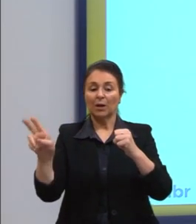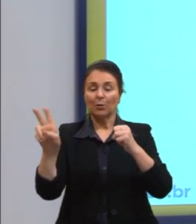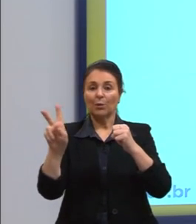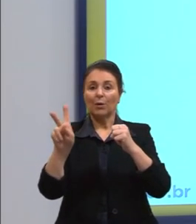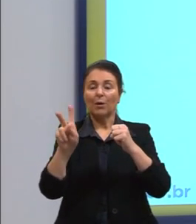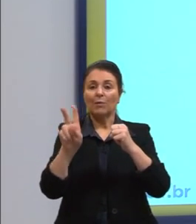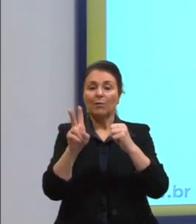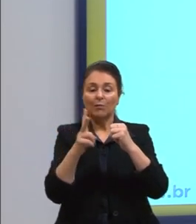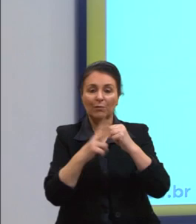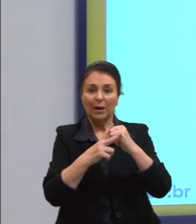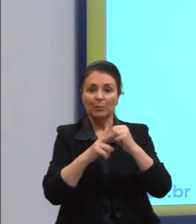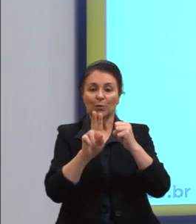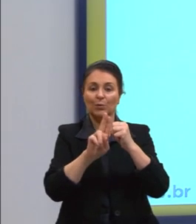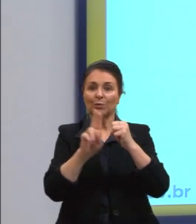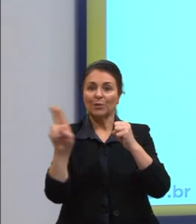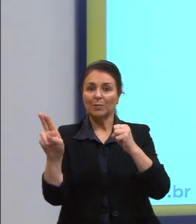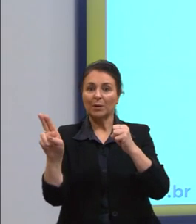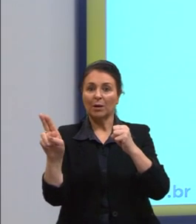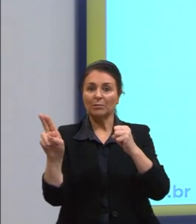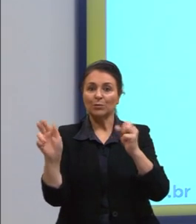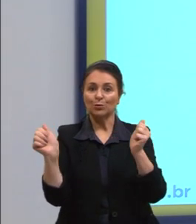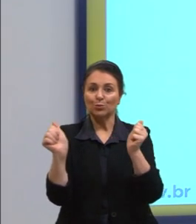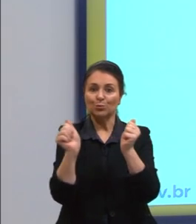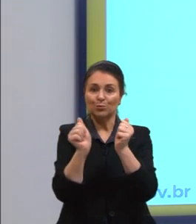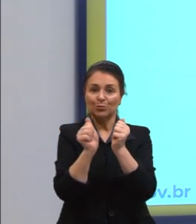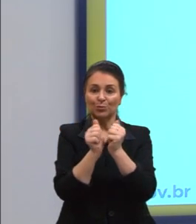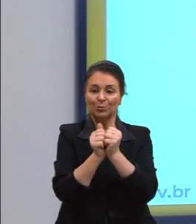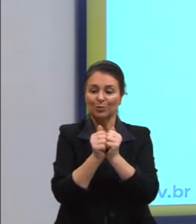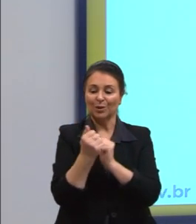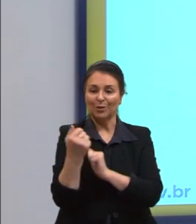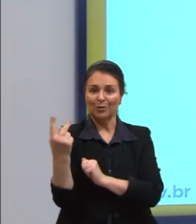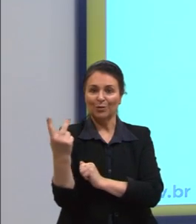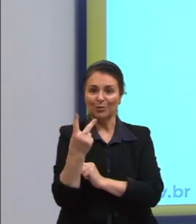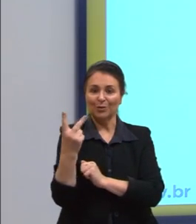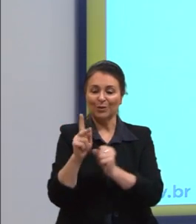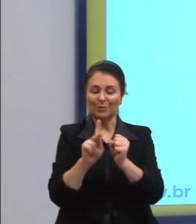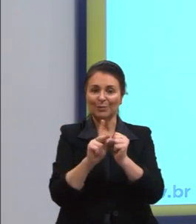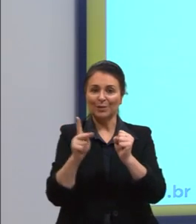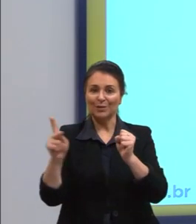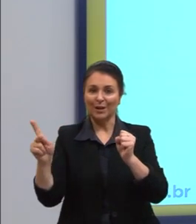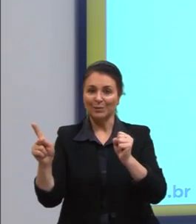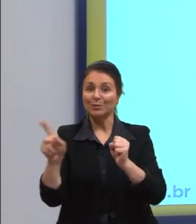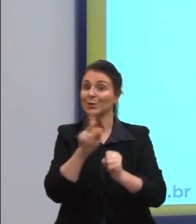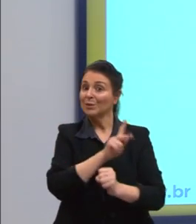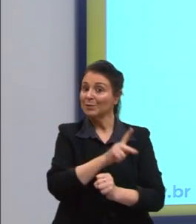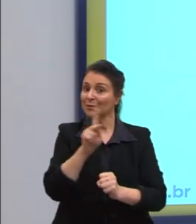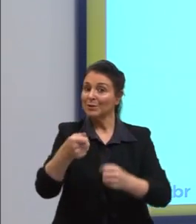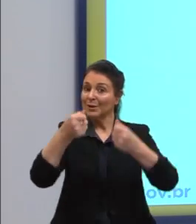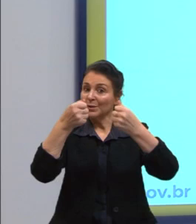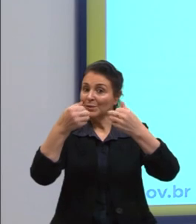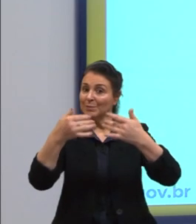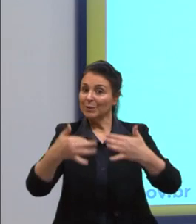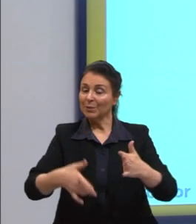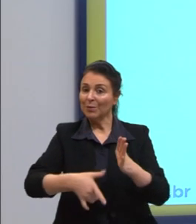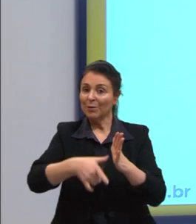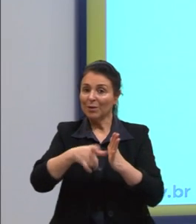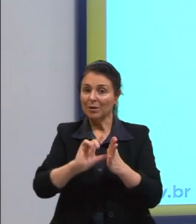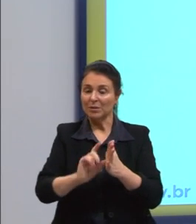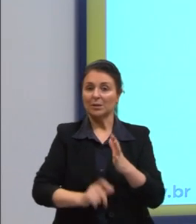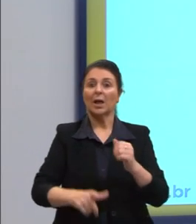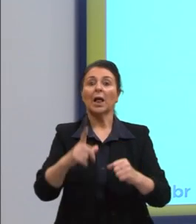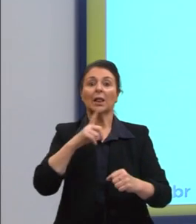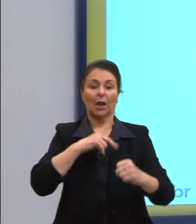nominal é a junção dos nossos dois predicados anteriores. Eu tenho um